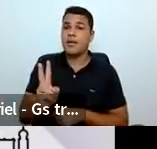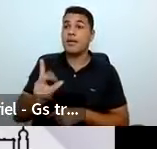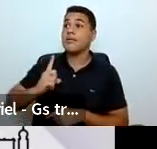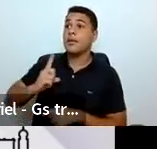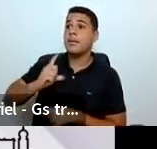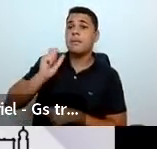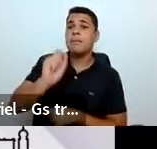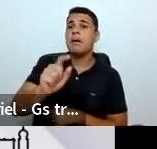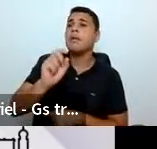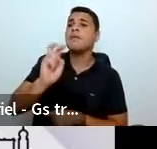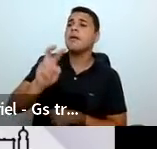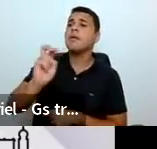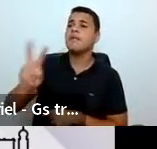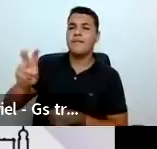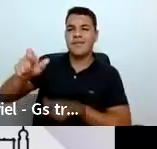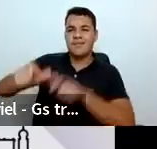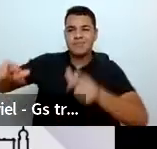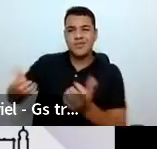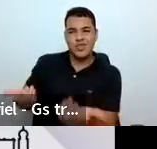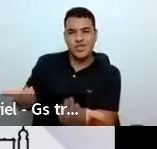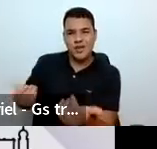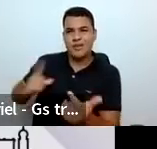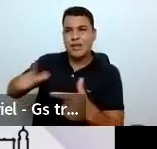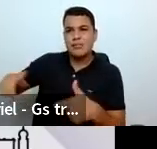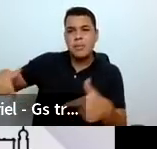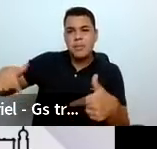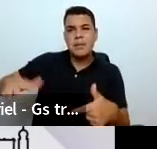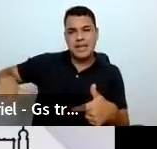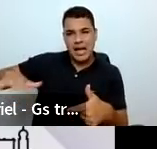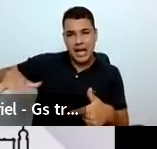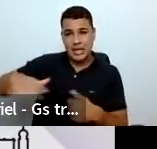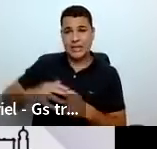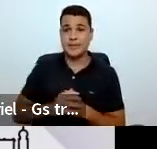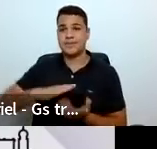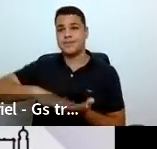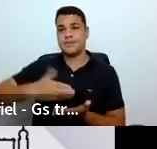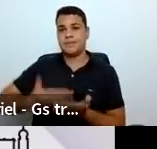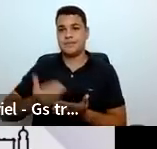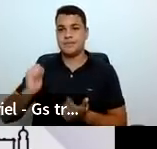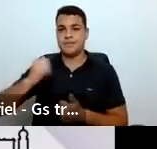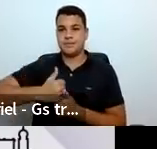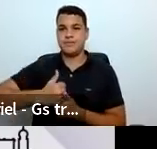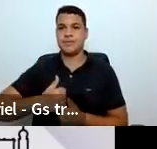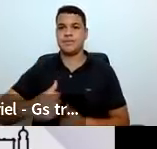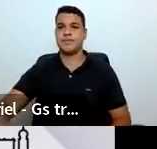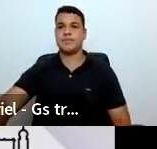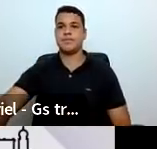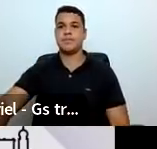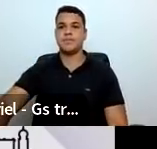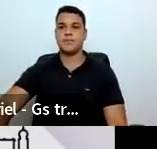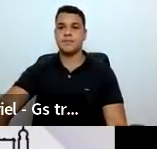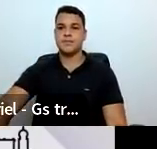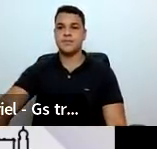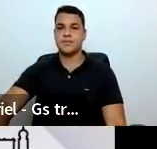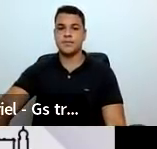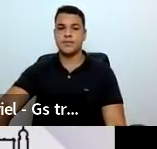por grupos indivíduos que atuam nessa área do mundo da ciência, seja como gestores, mas lá na ponta também,